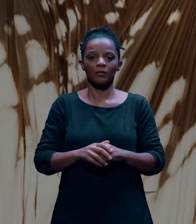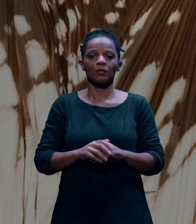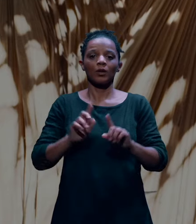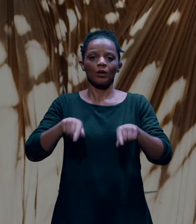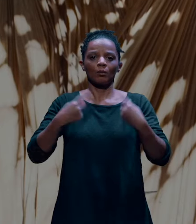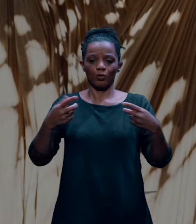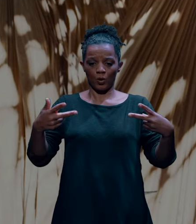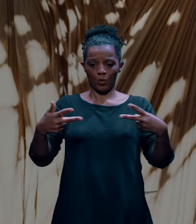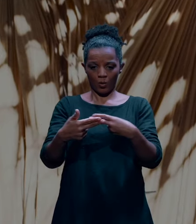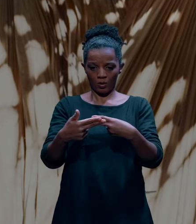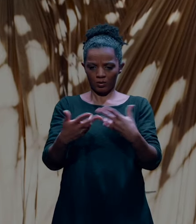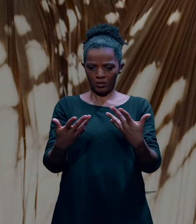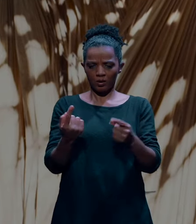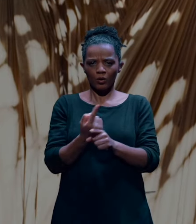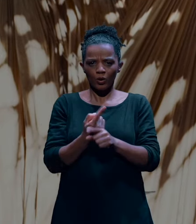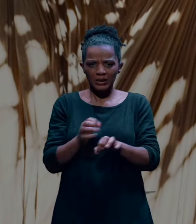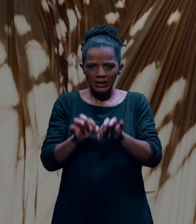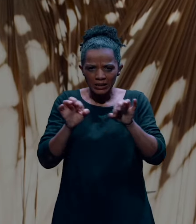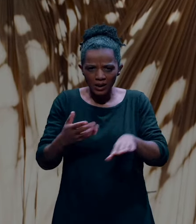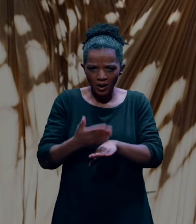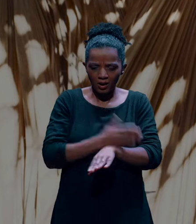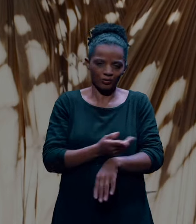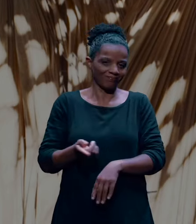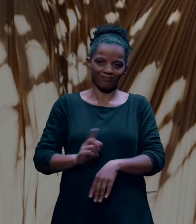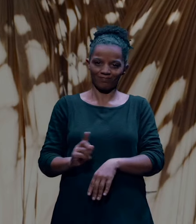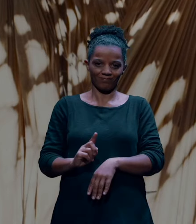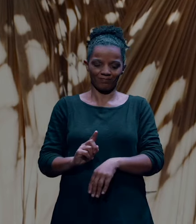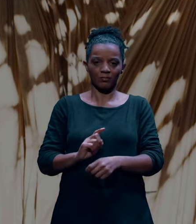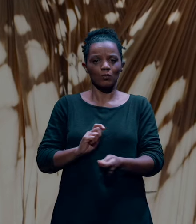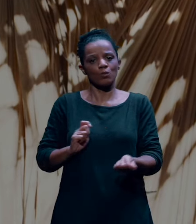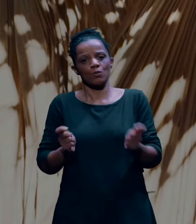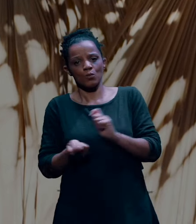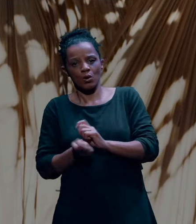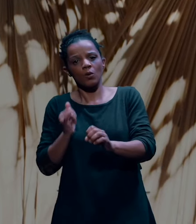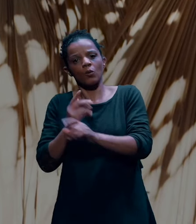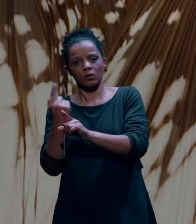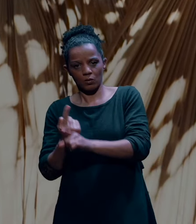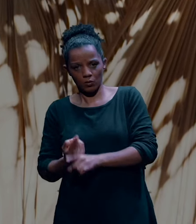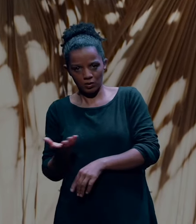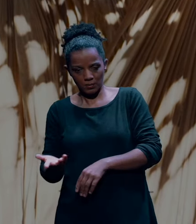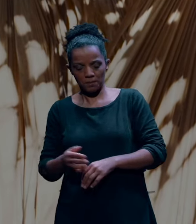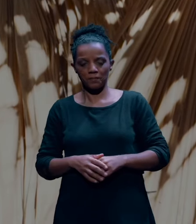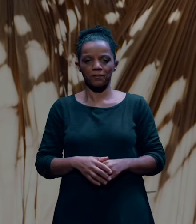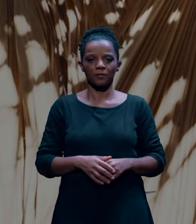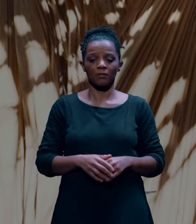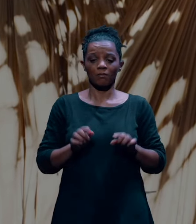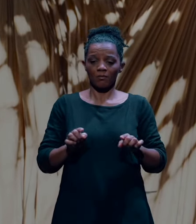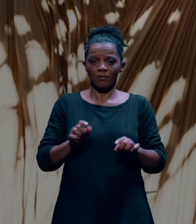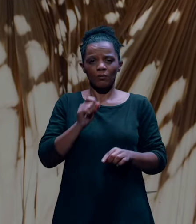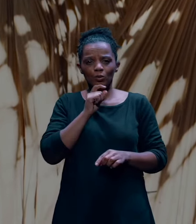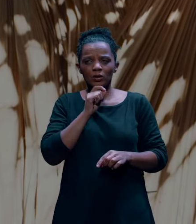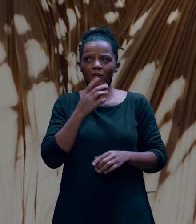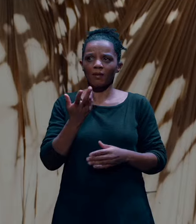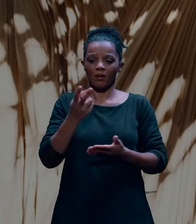Após um corte, uma coisa não é o que ela era antes, passa a ser outra coisa. E